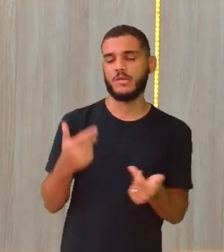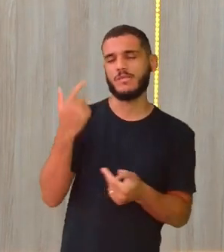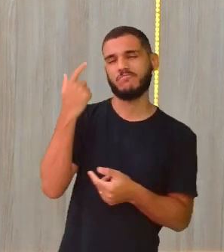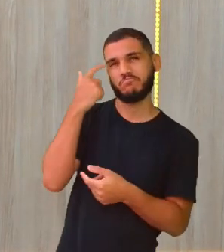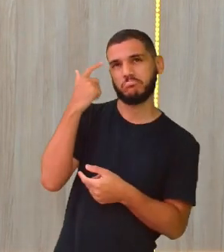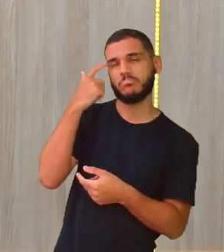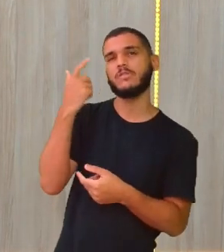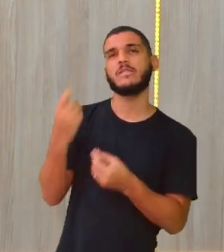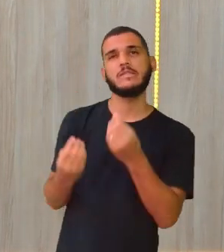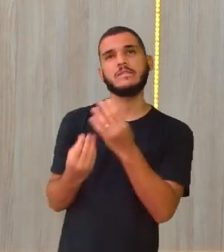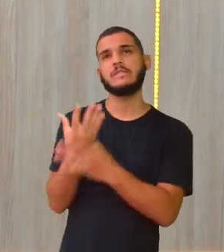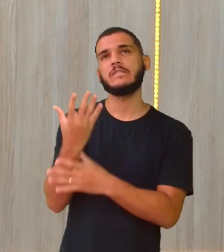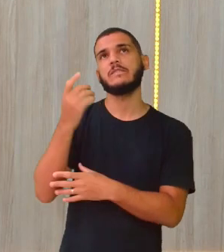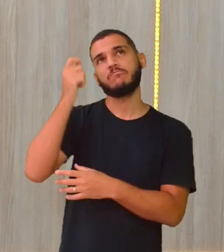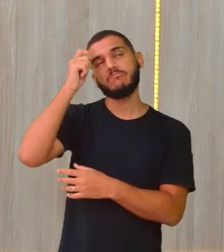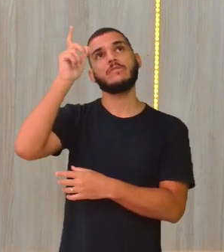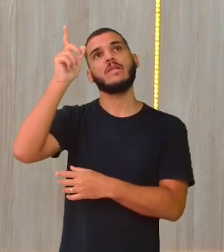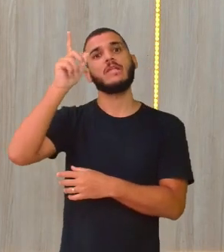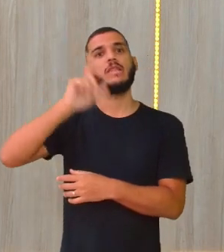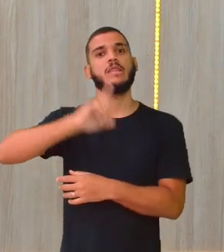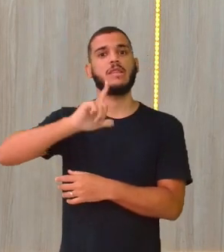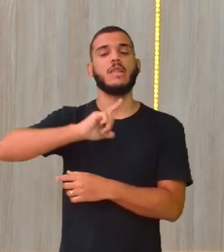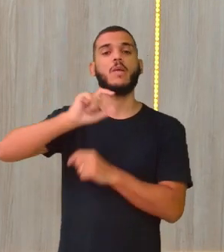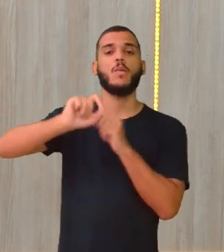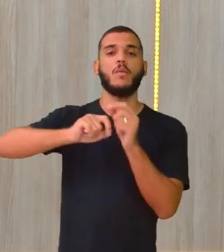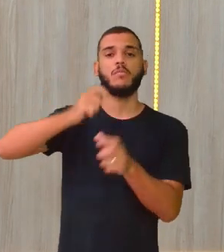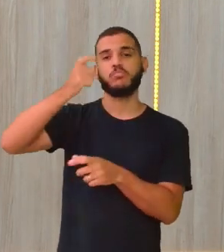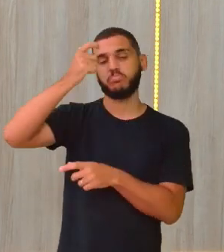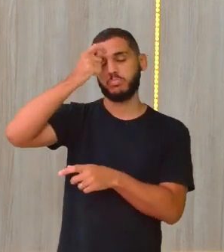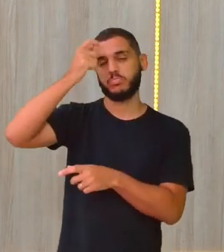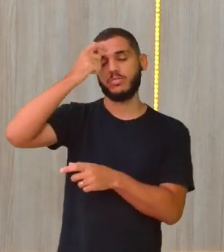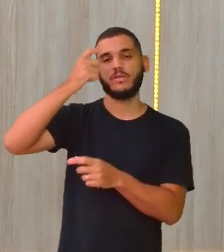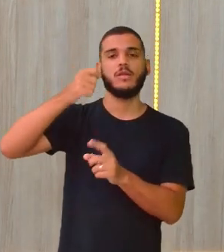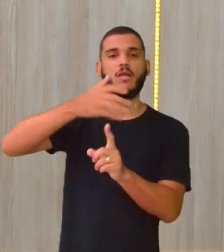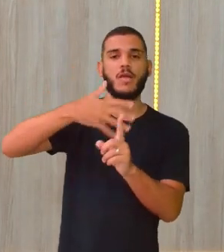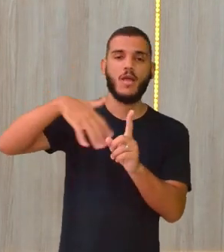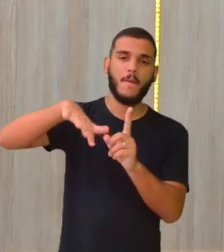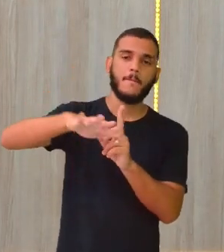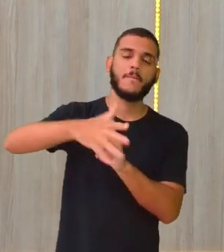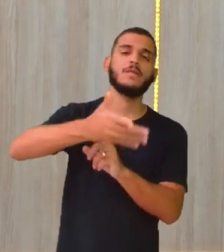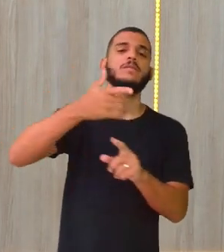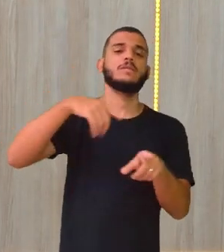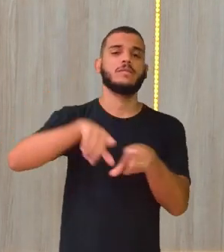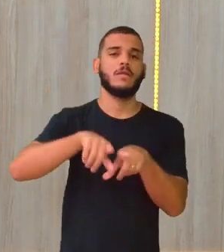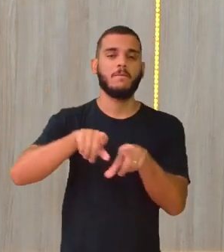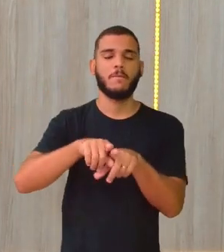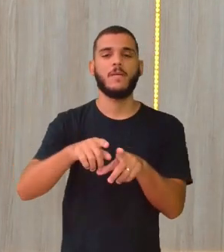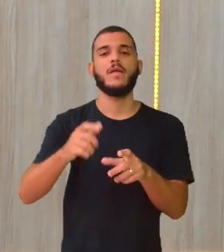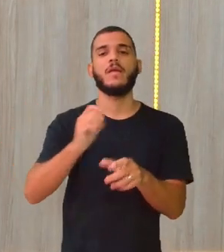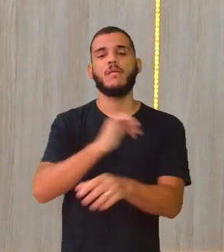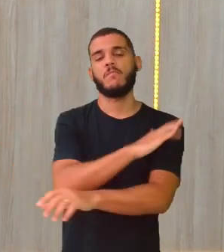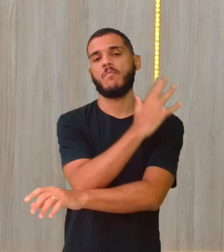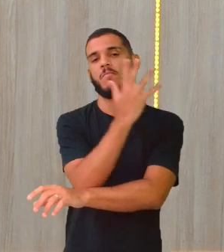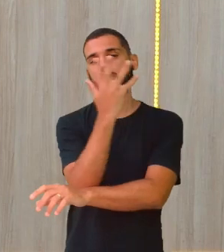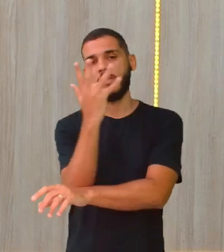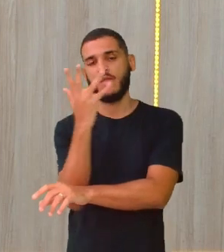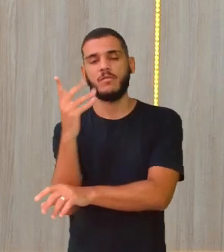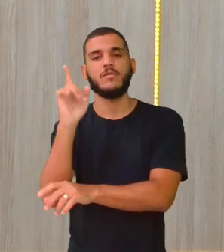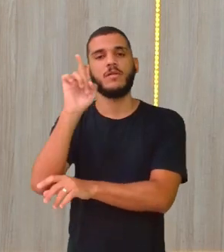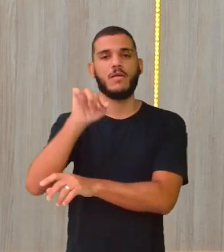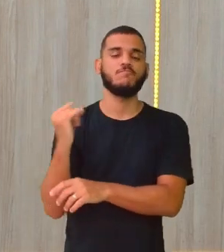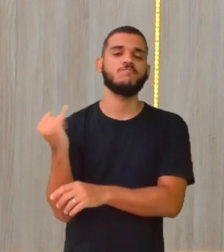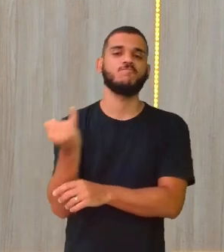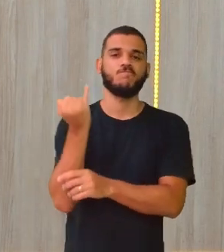bem elaborada, né? Tendo aquela consciência ambiental de que a natureza é importante nesse equilíbrio do mundo,